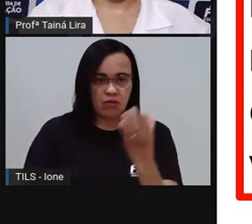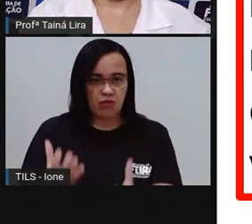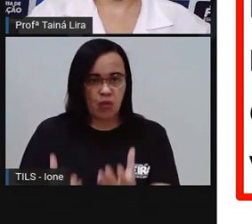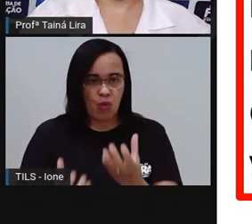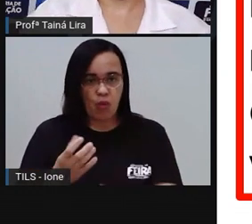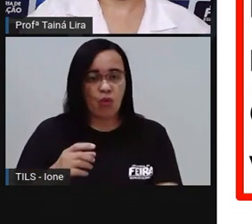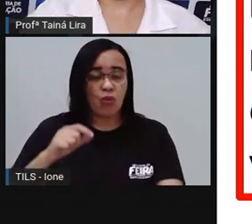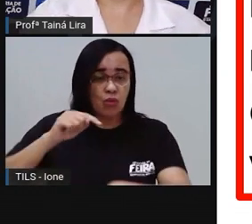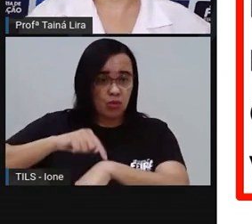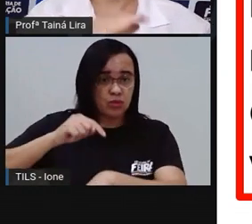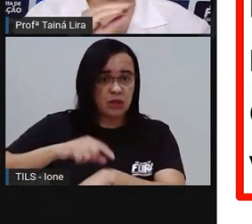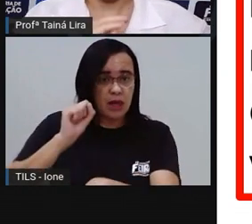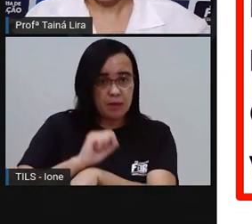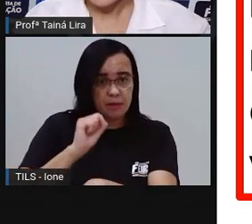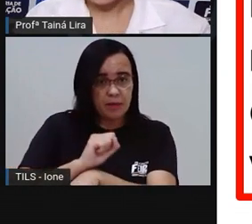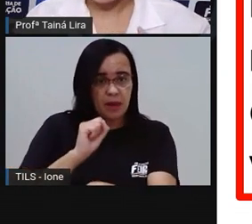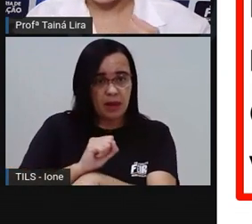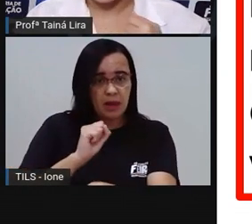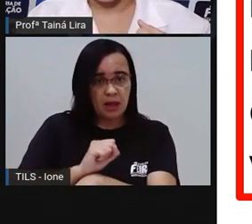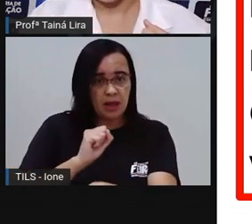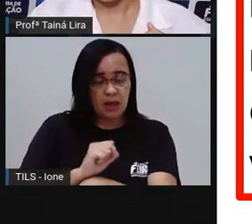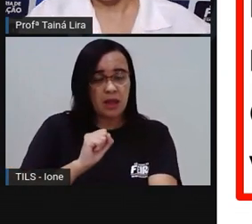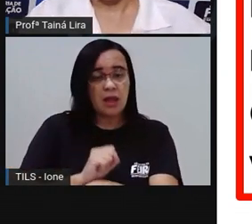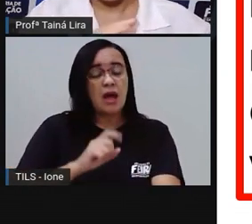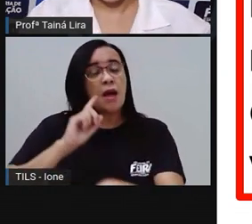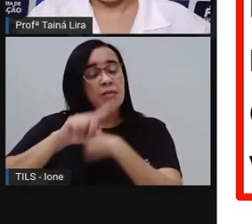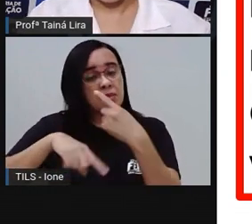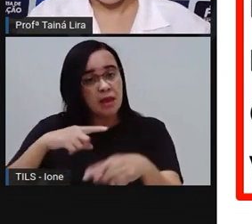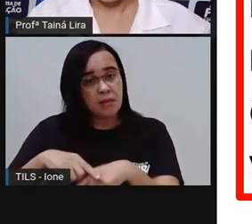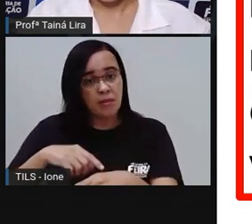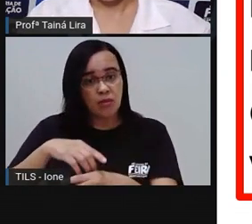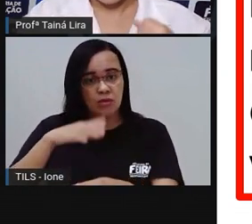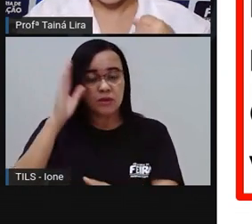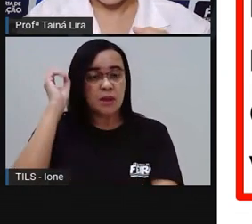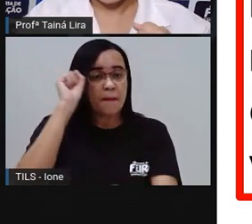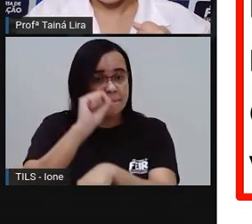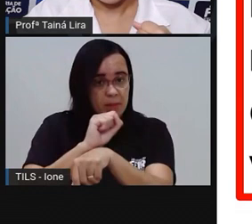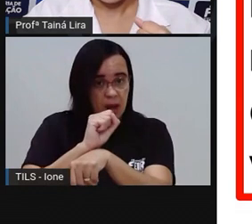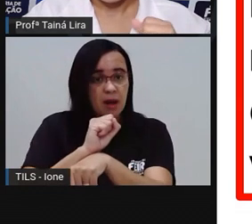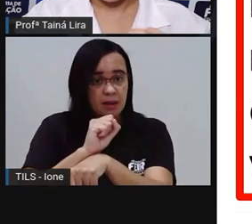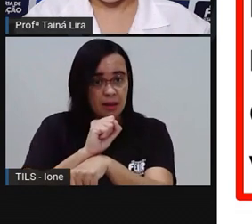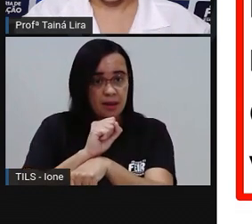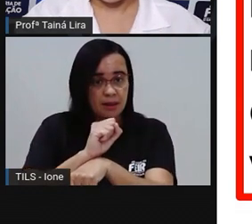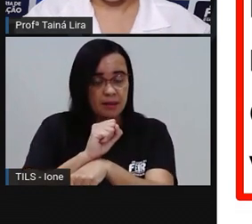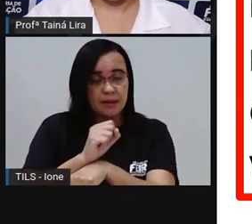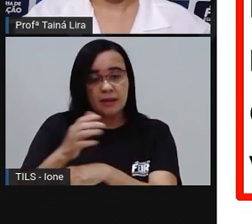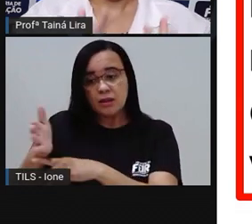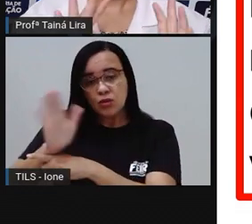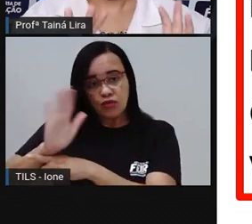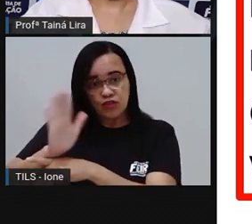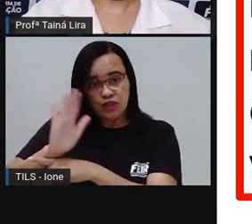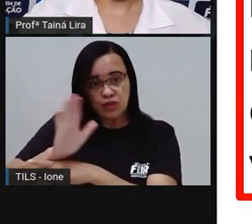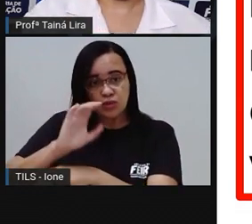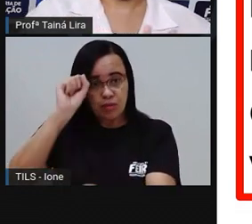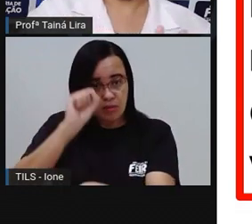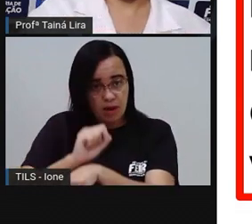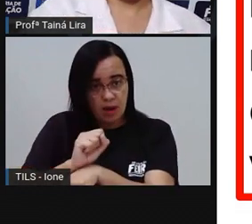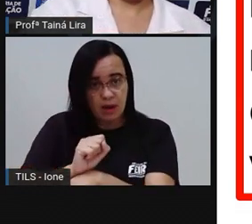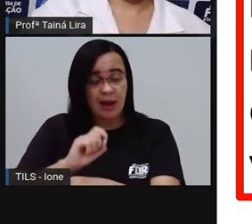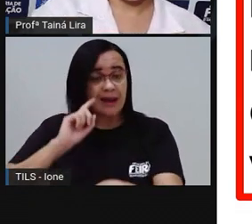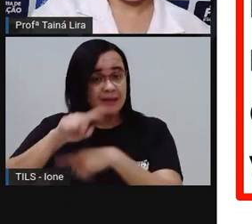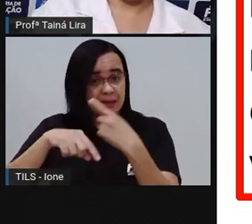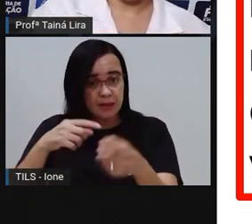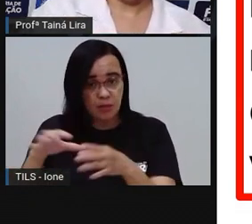Para assar Pronto Levou para o forno Dô pausa ali No celular Tá certo? Deixa ali Quando o seu bolo